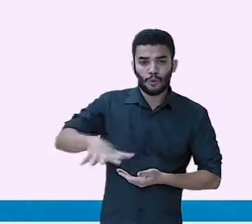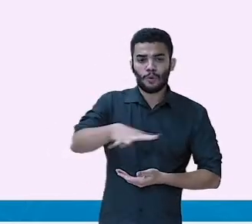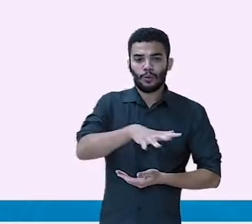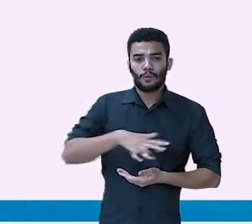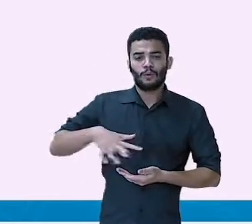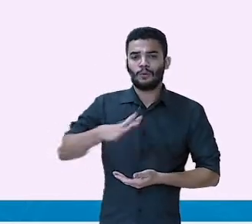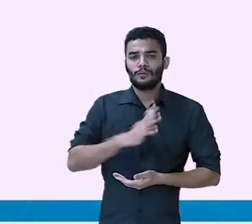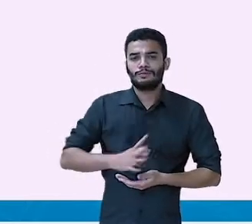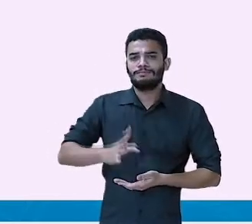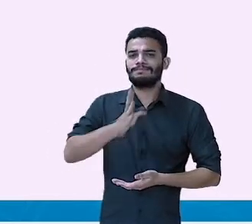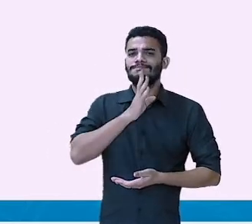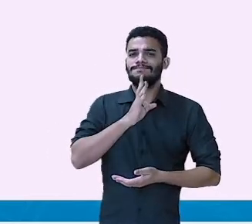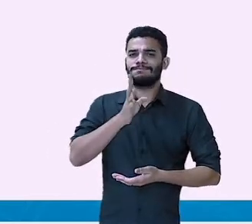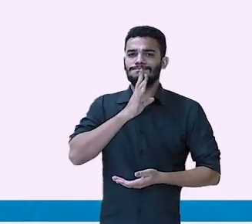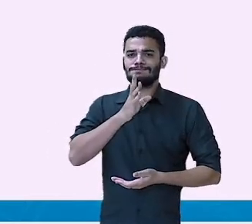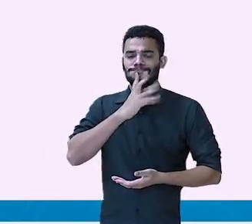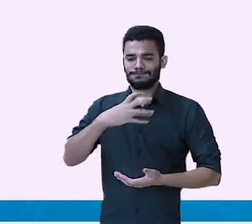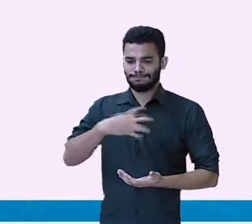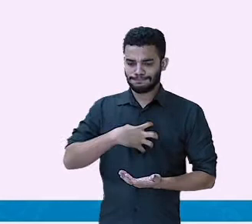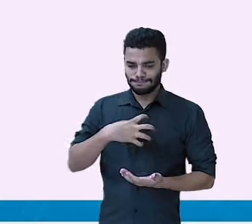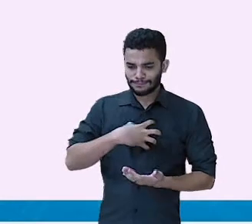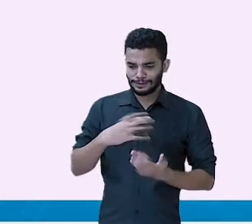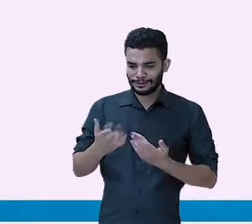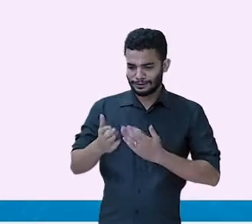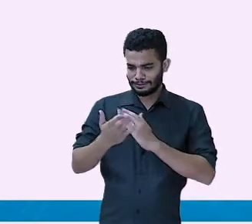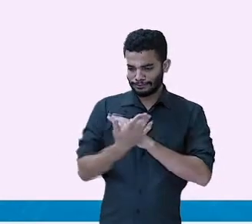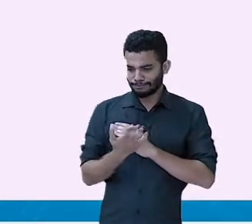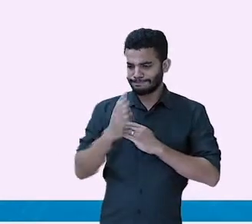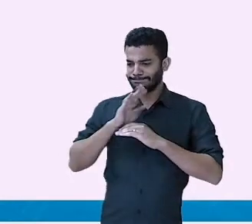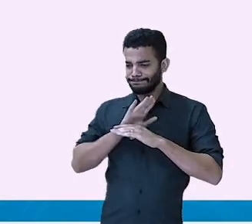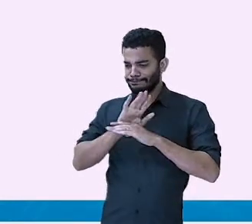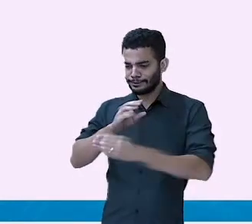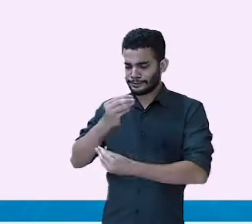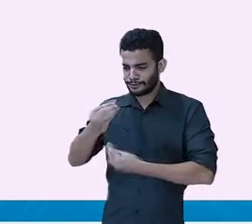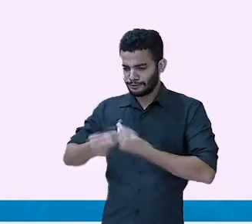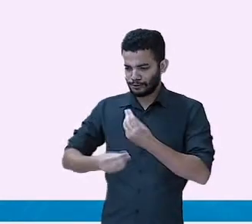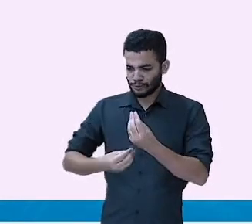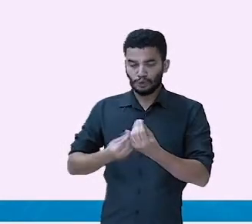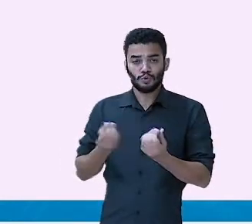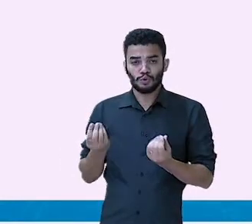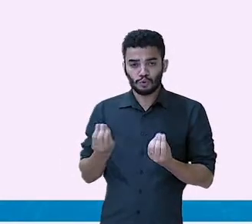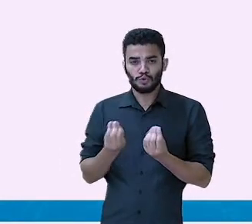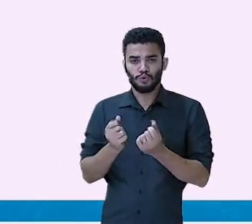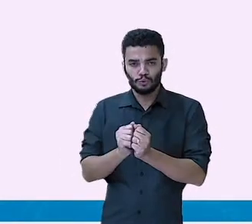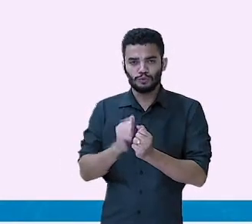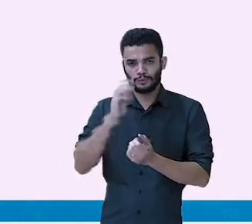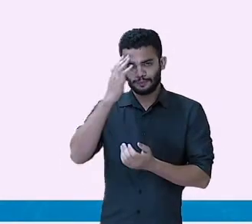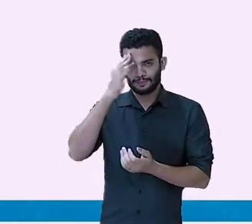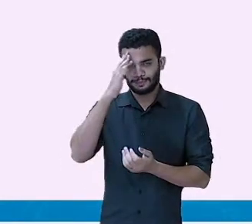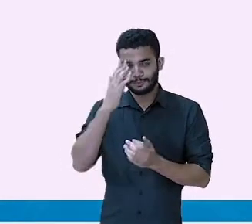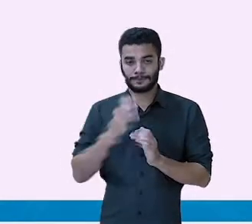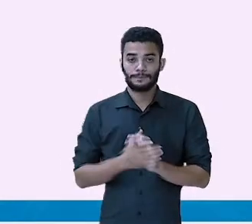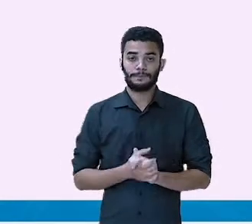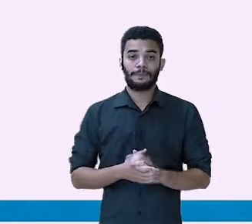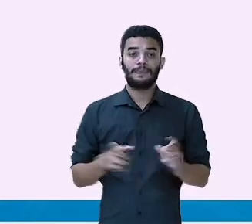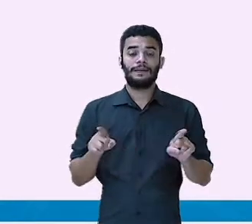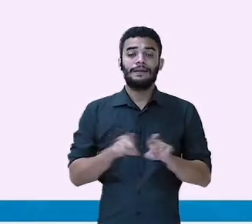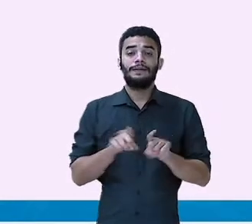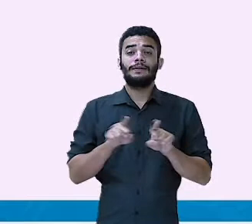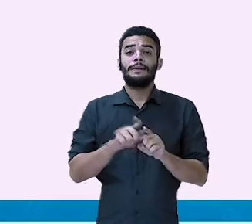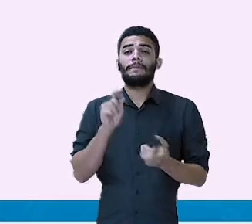de soluções solidárias e criativas. Colaborar também na proposição de